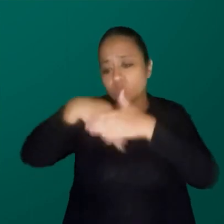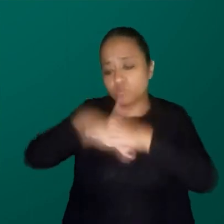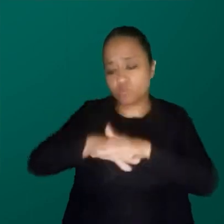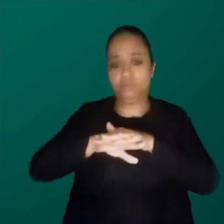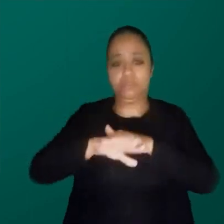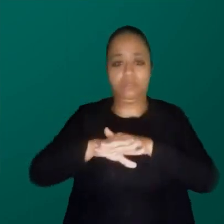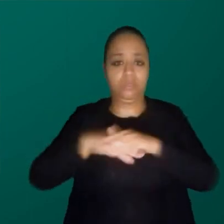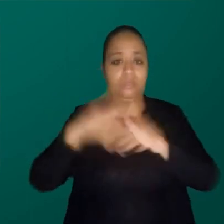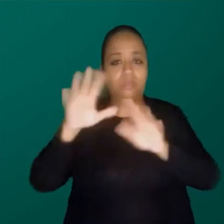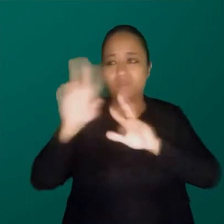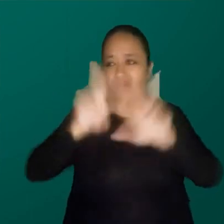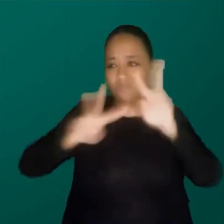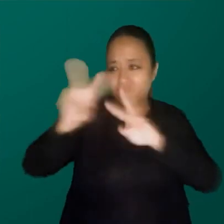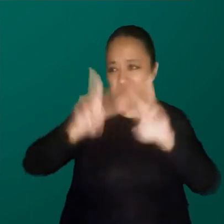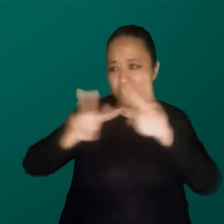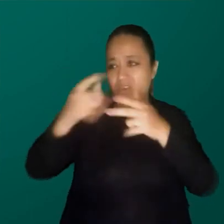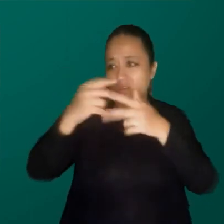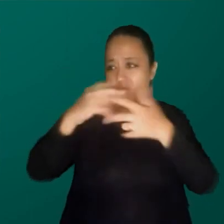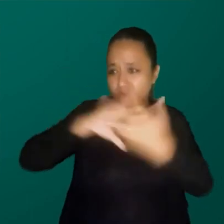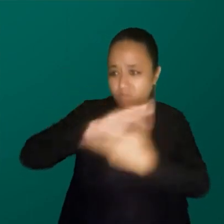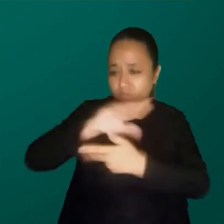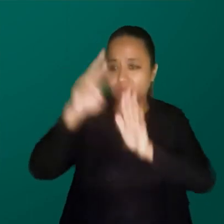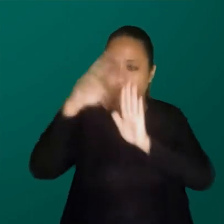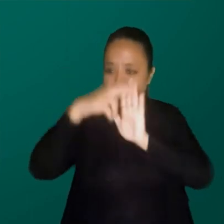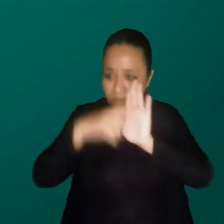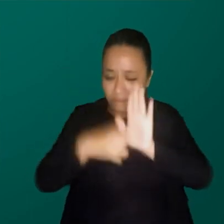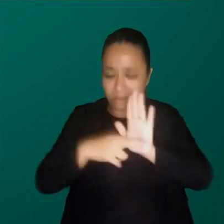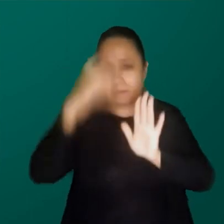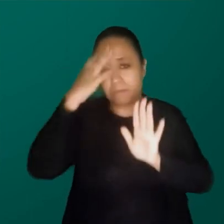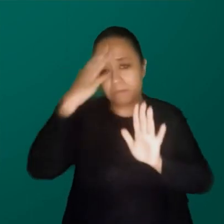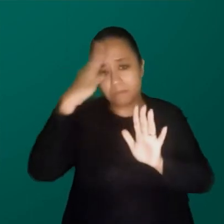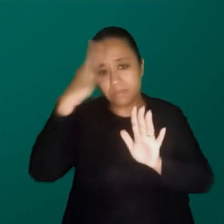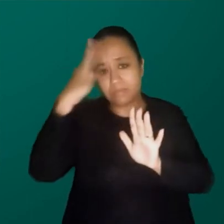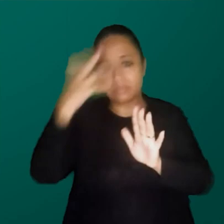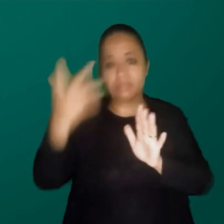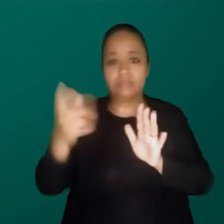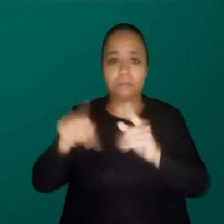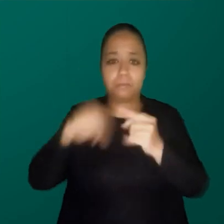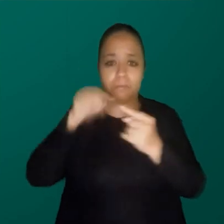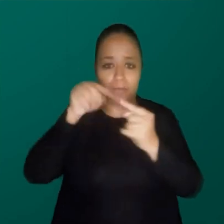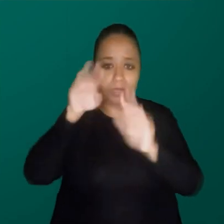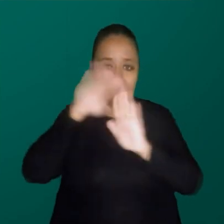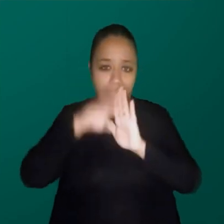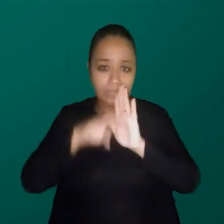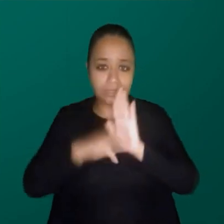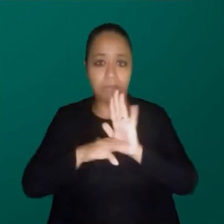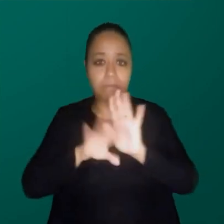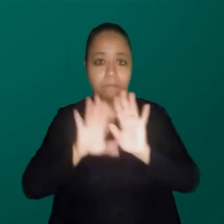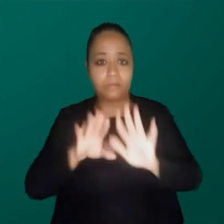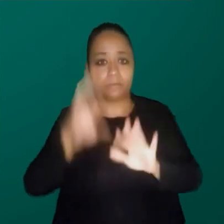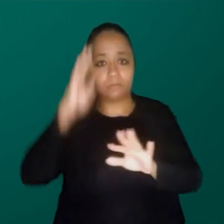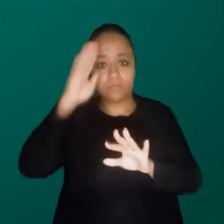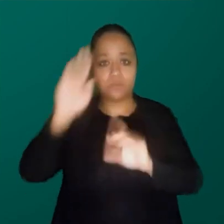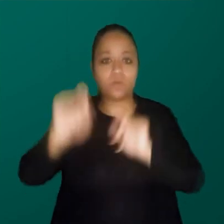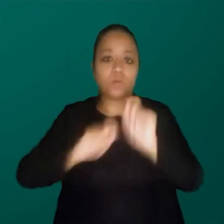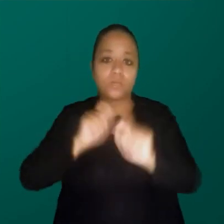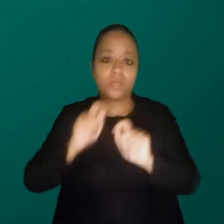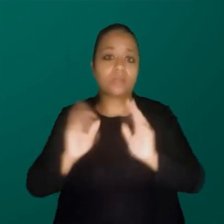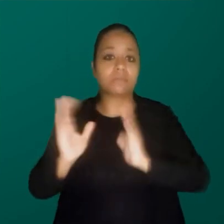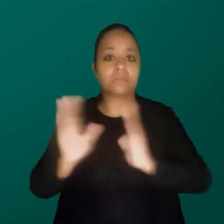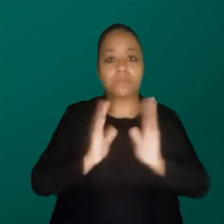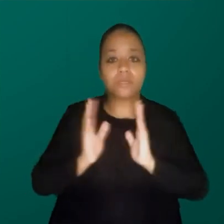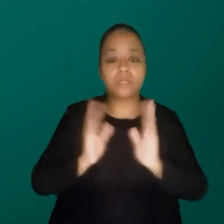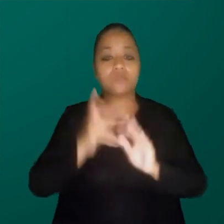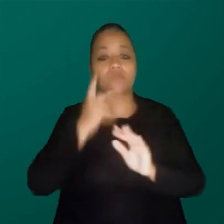mundo e a editar as regras, do modo como a gente está pensando as nossas metas, as nossas coisas. E principalmente numa época,